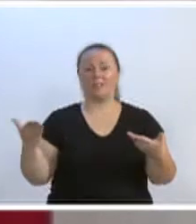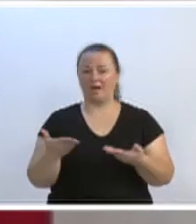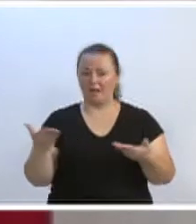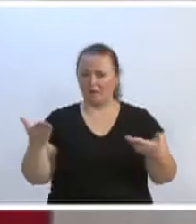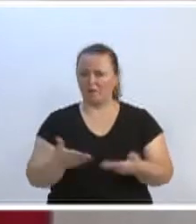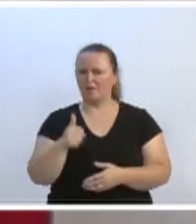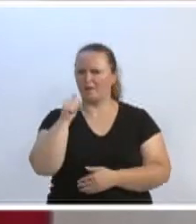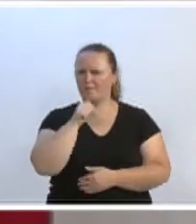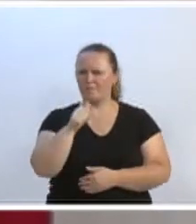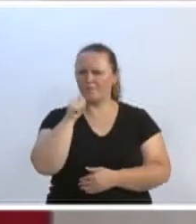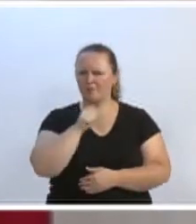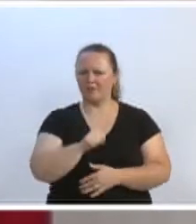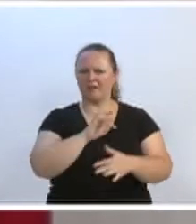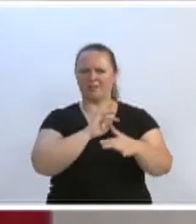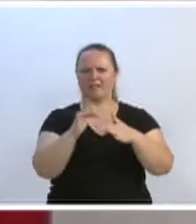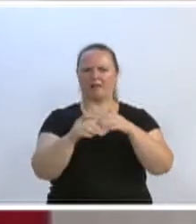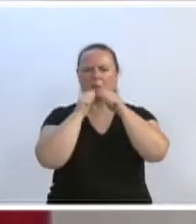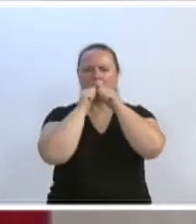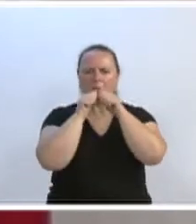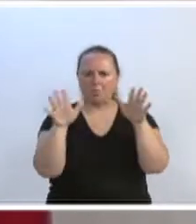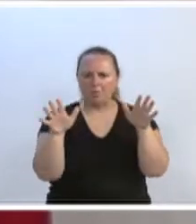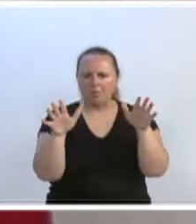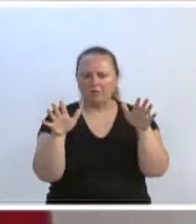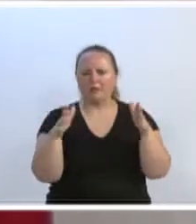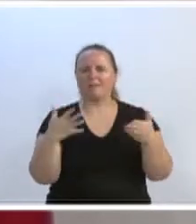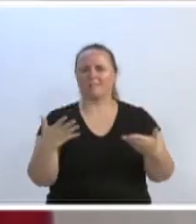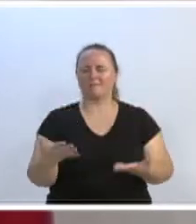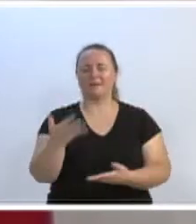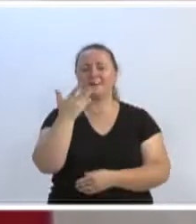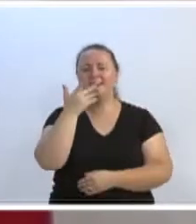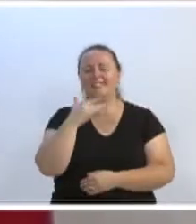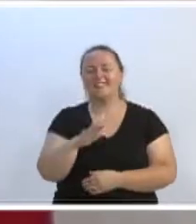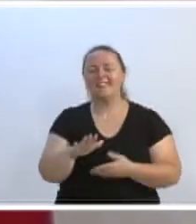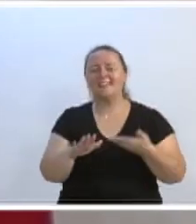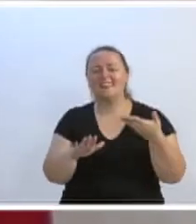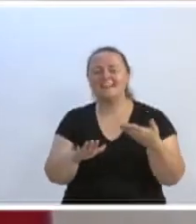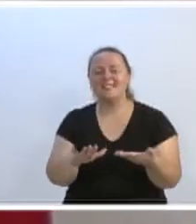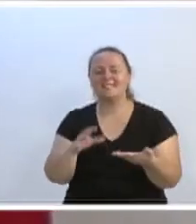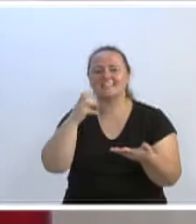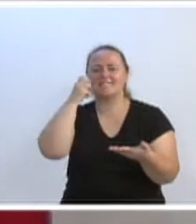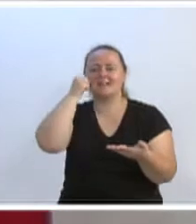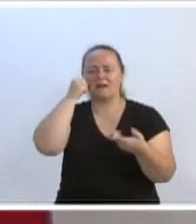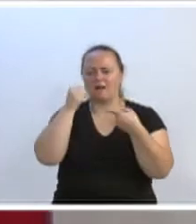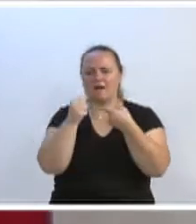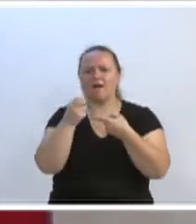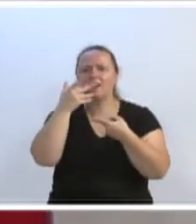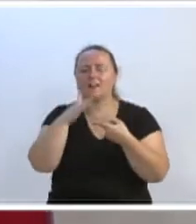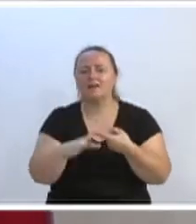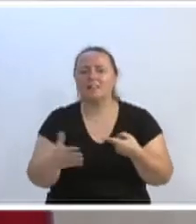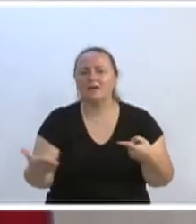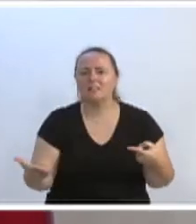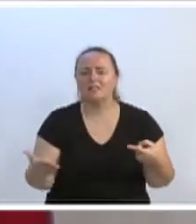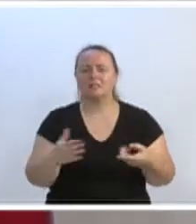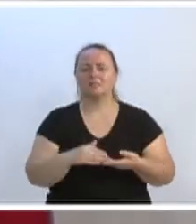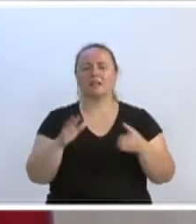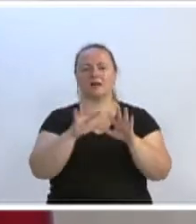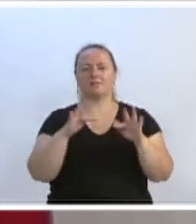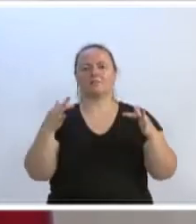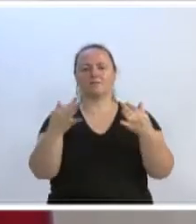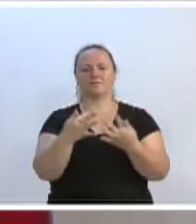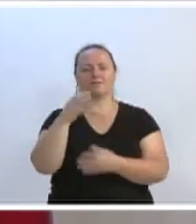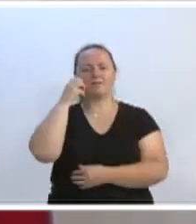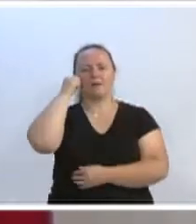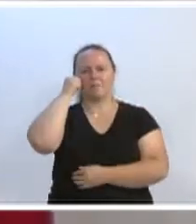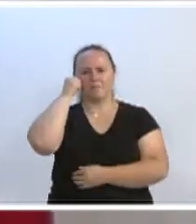vai para as redes sociais xingar uma criança adotada pela família Gagliasso de